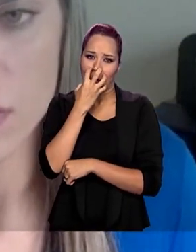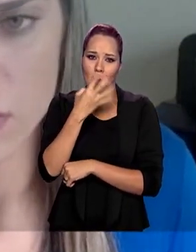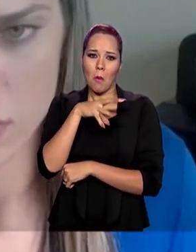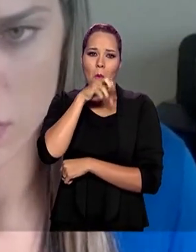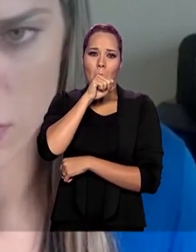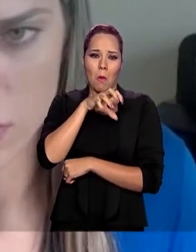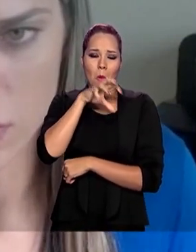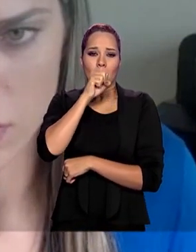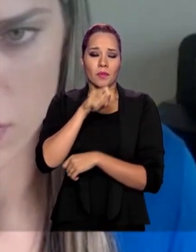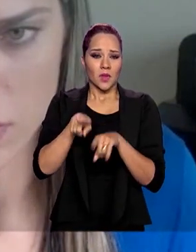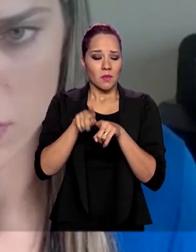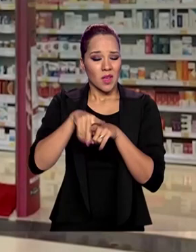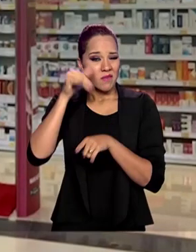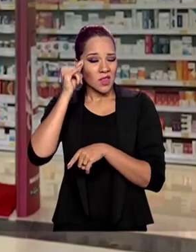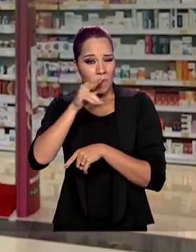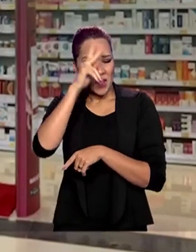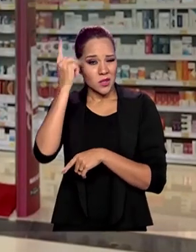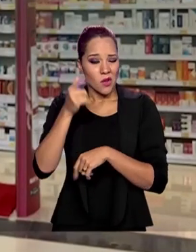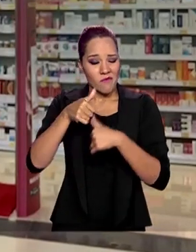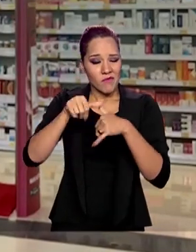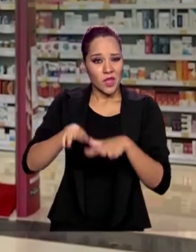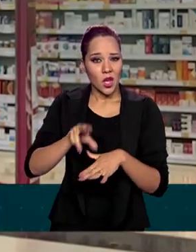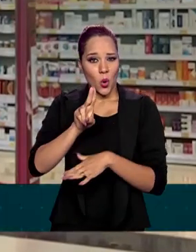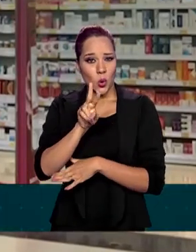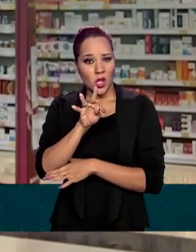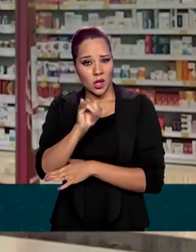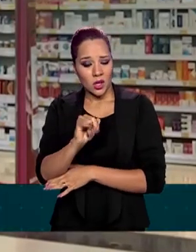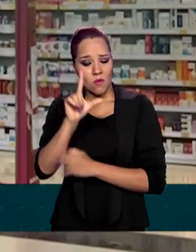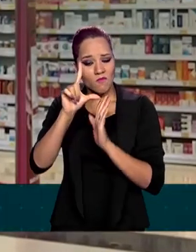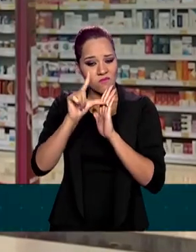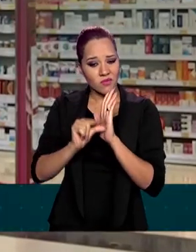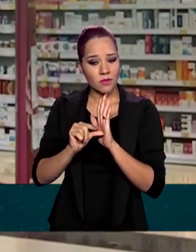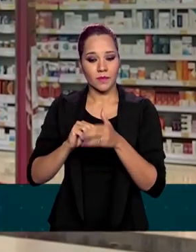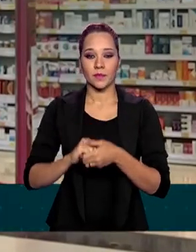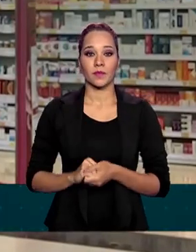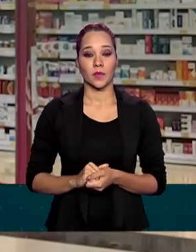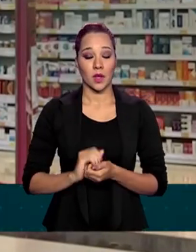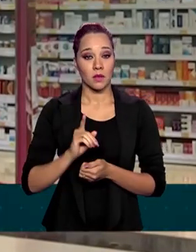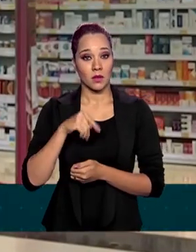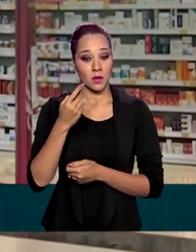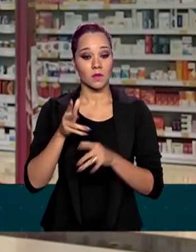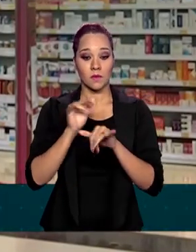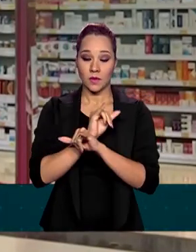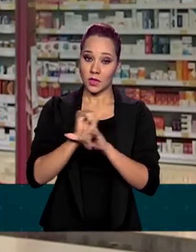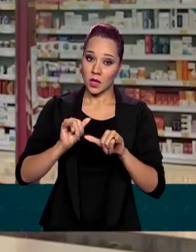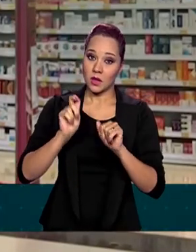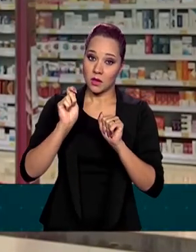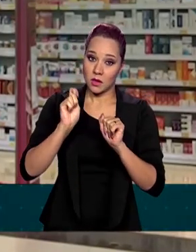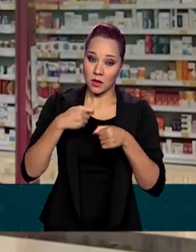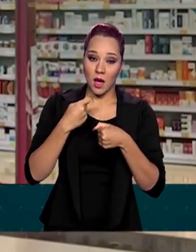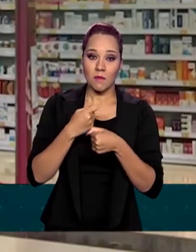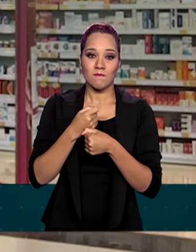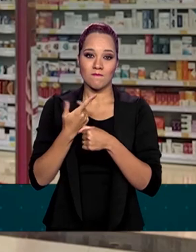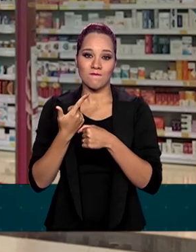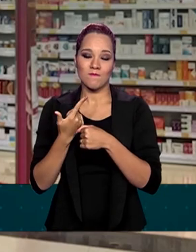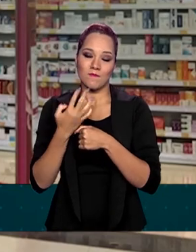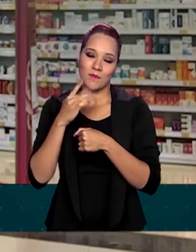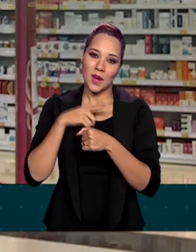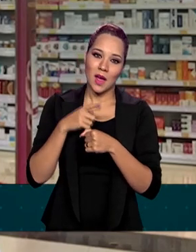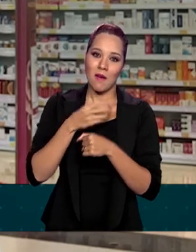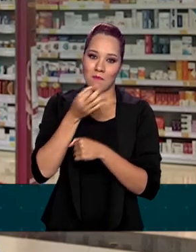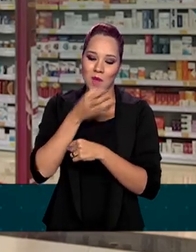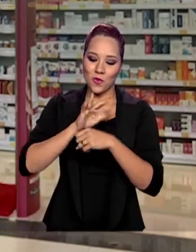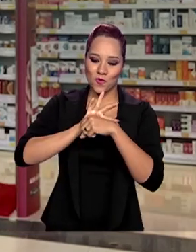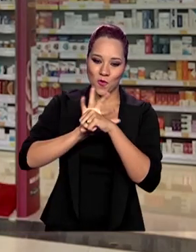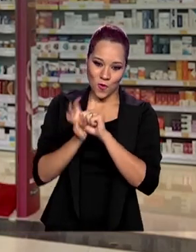esses pacientes fiquem na UTI. Desde que foi anunciada como possível solução contra o coronavírus, a população começou uma